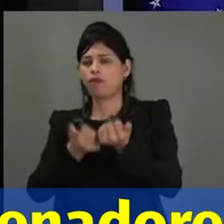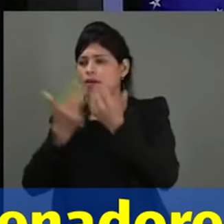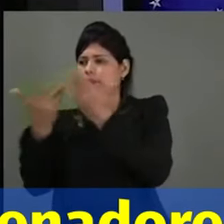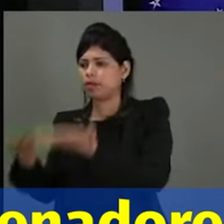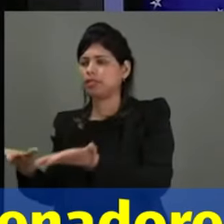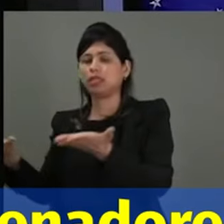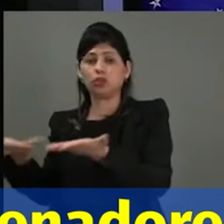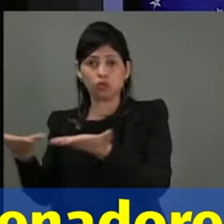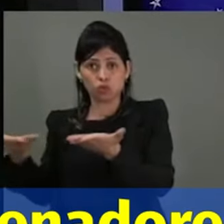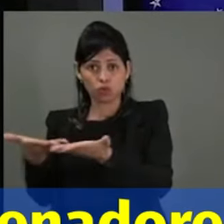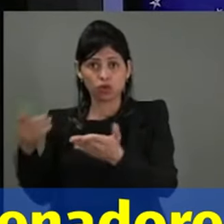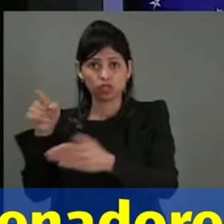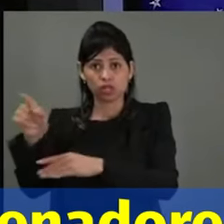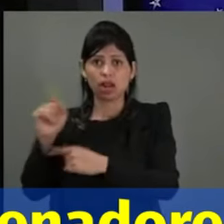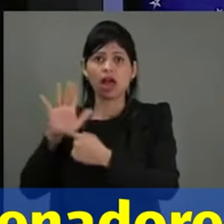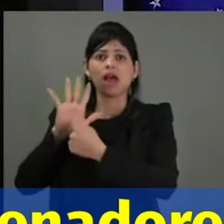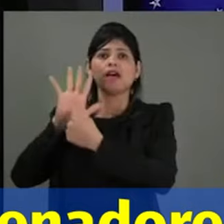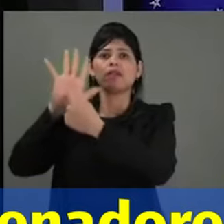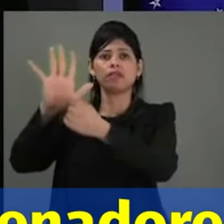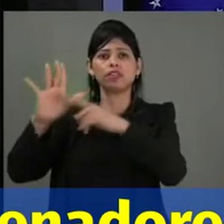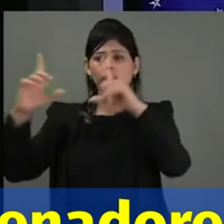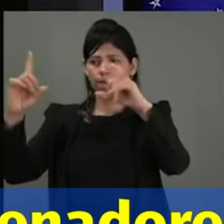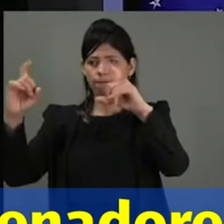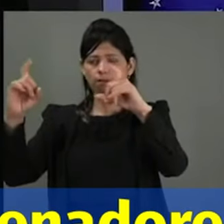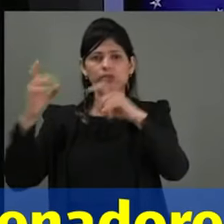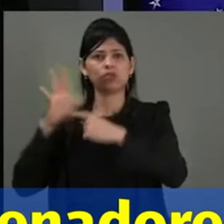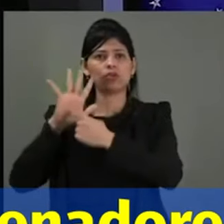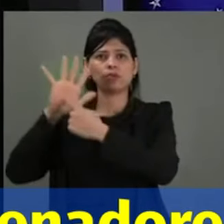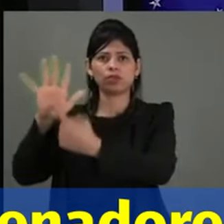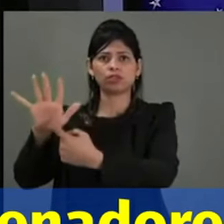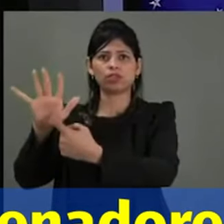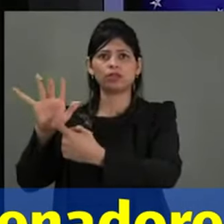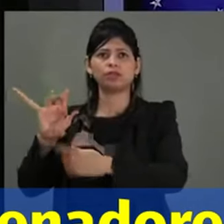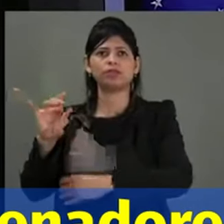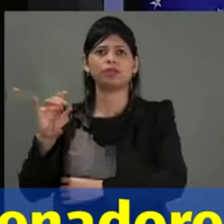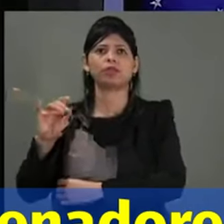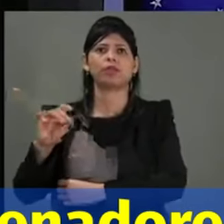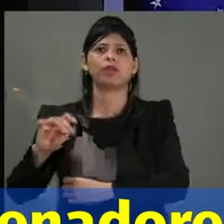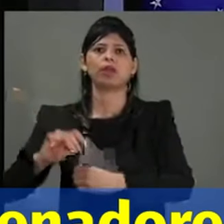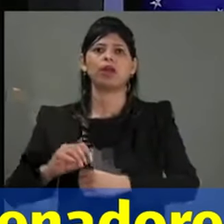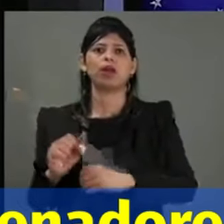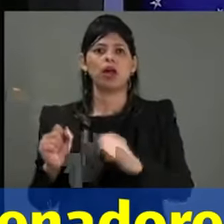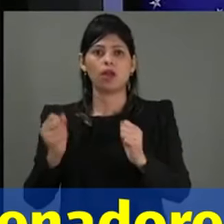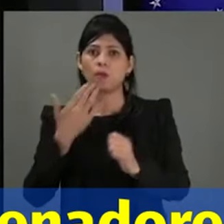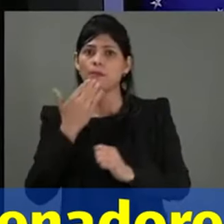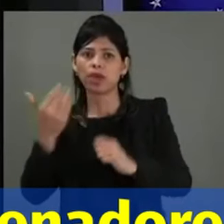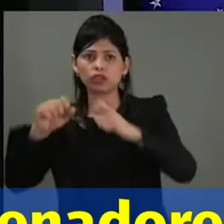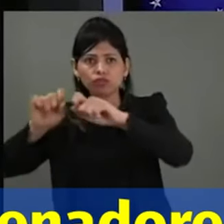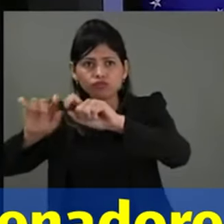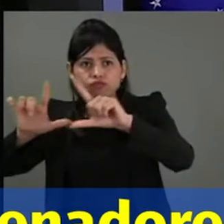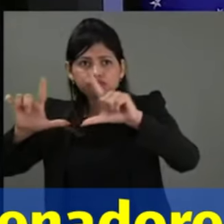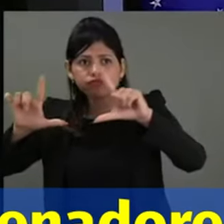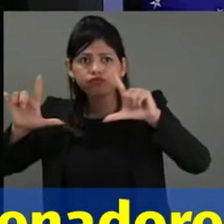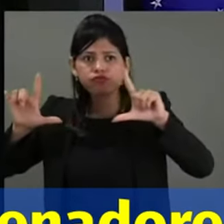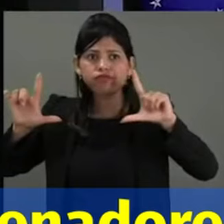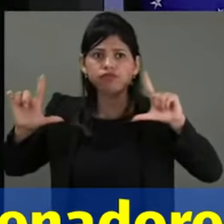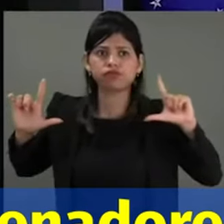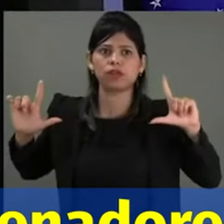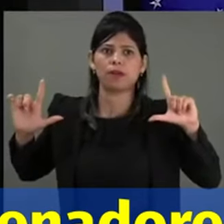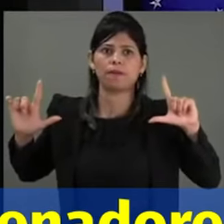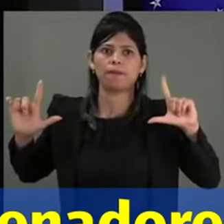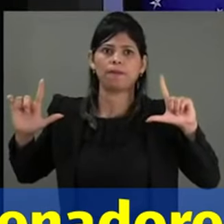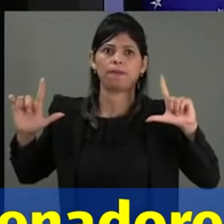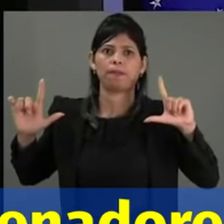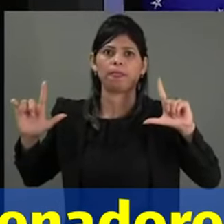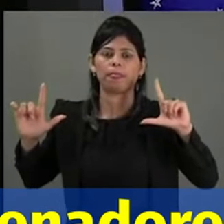hoje, chocar o coração. Aqui, peço se a câmera puder aproximar, nós temos aqui o